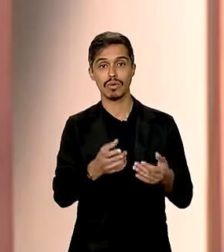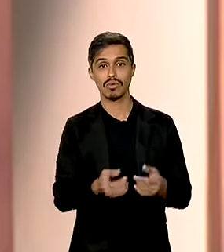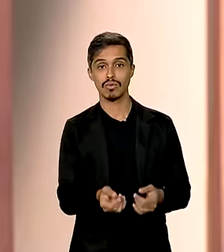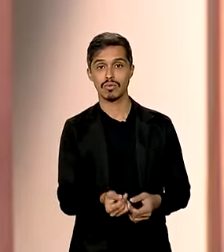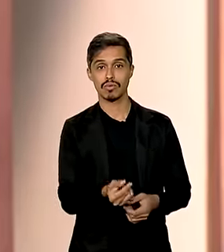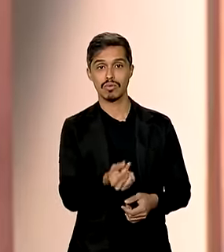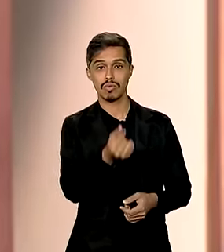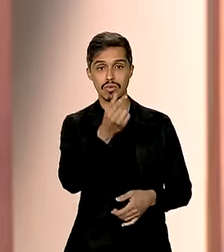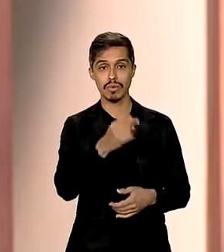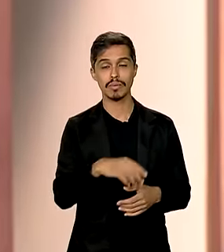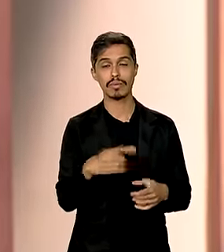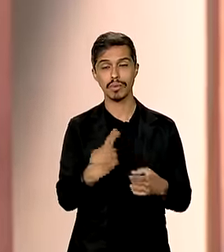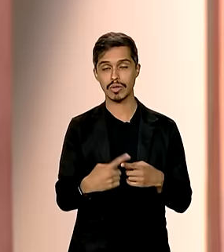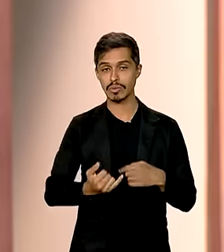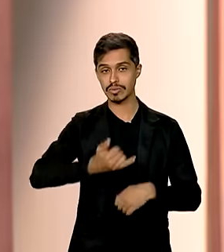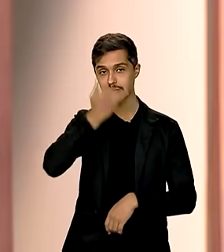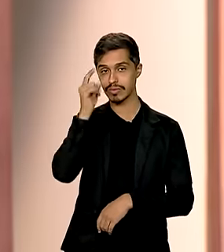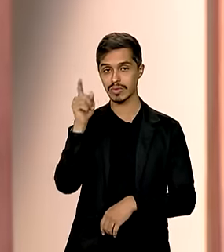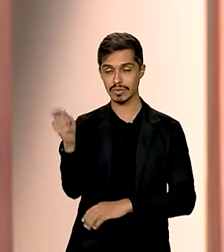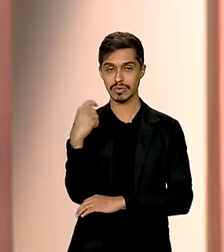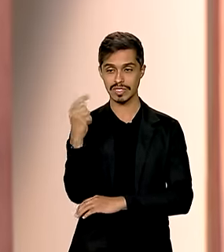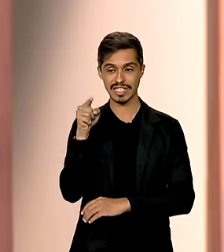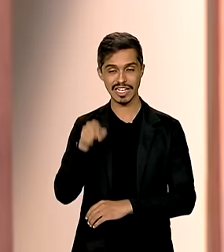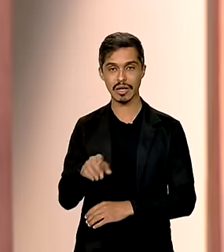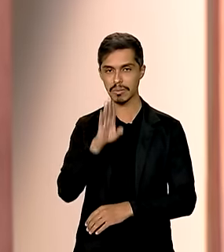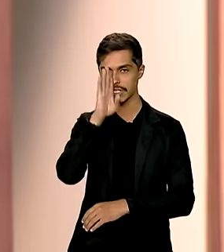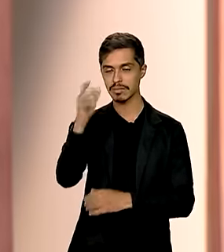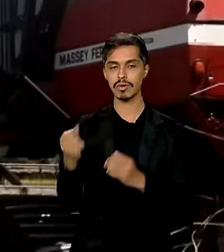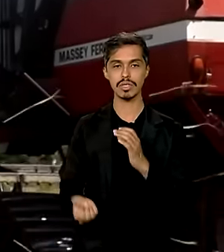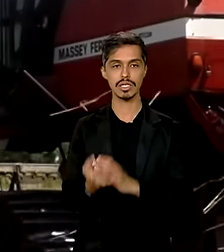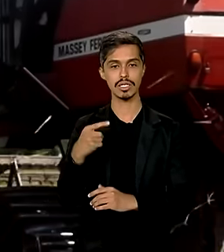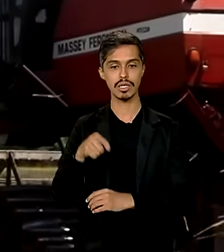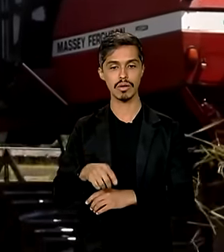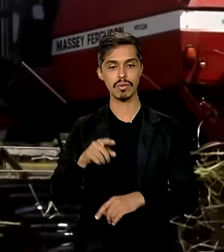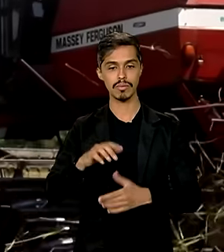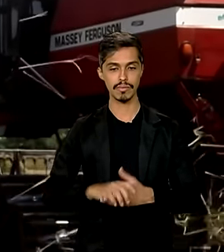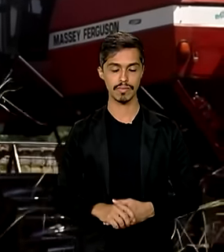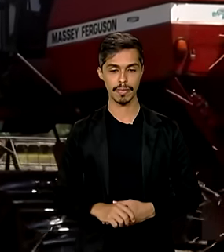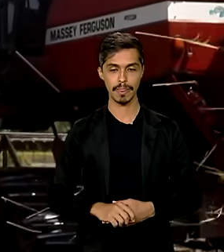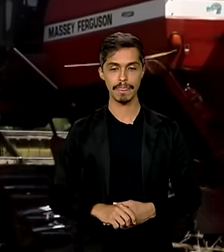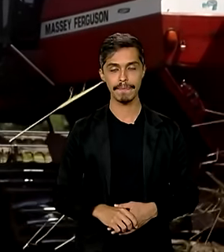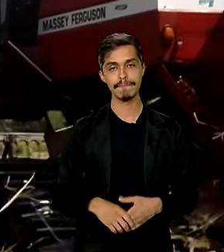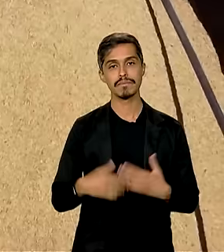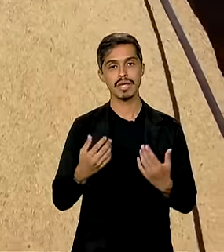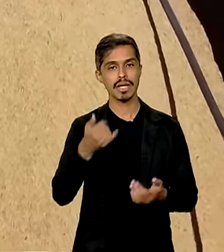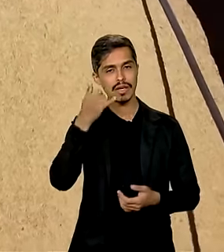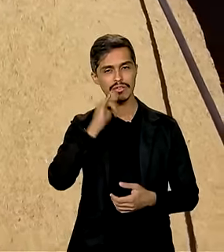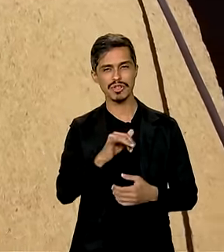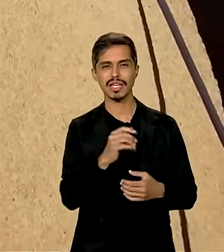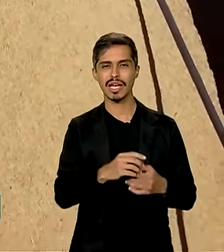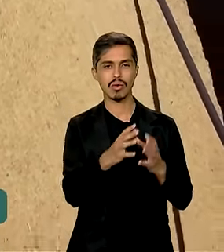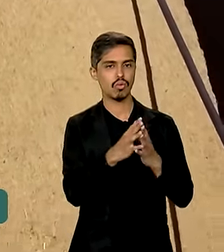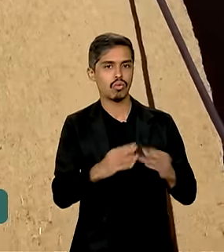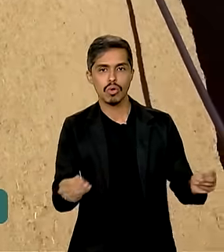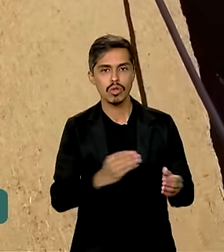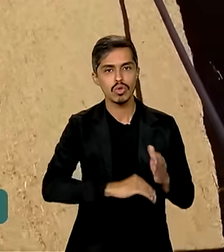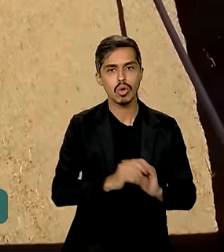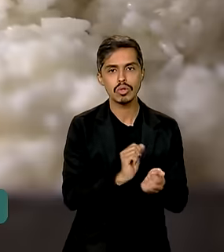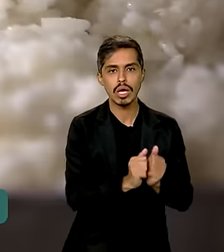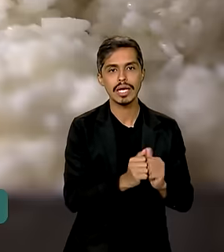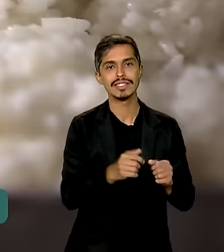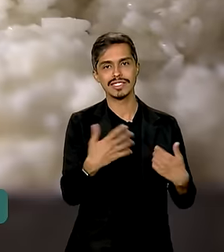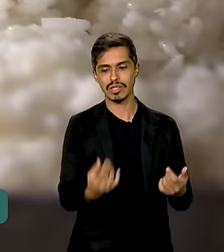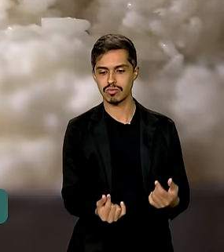climática no Rio Grande do Sul, que é o estado produtor do grão. Para evitar o desabastecimento e a alta nos preços do